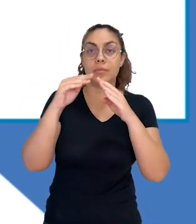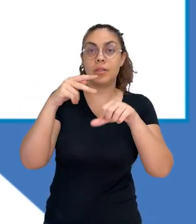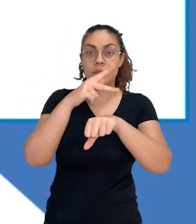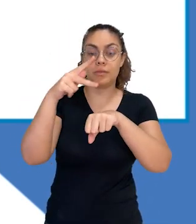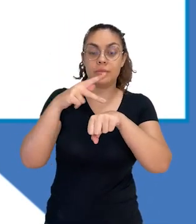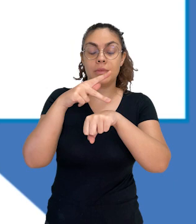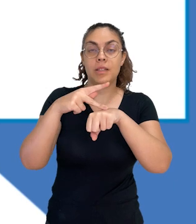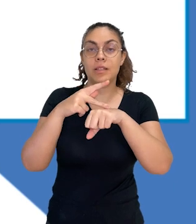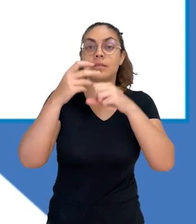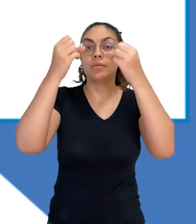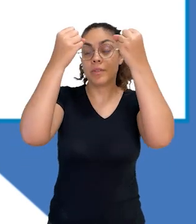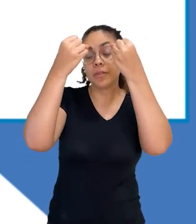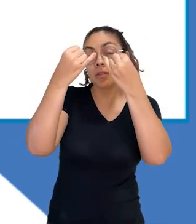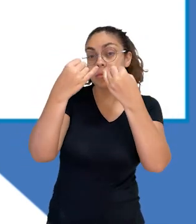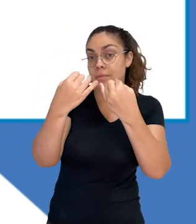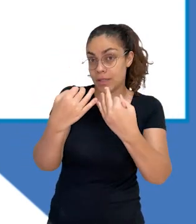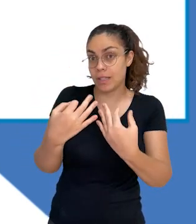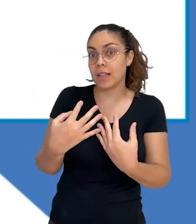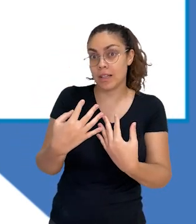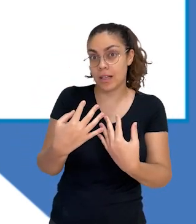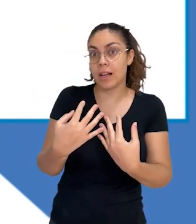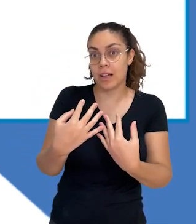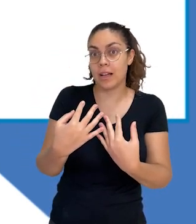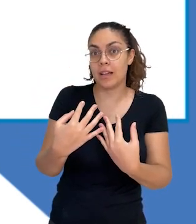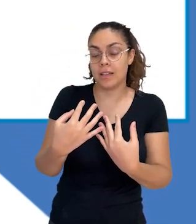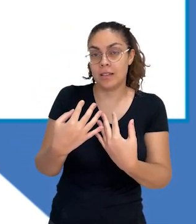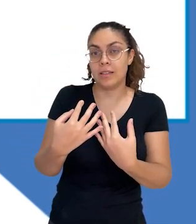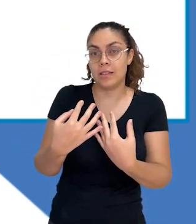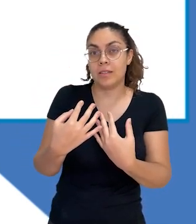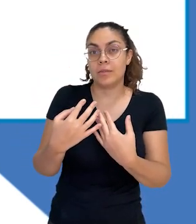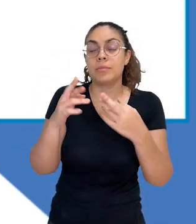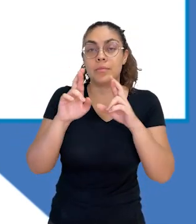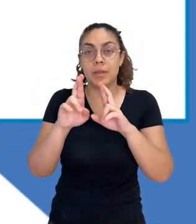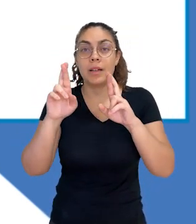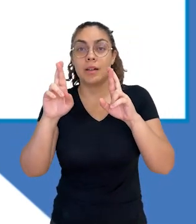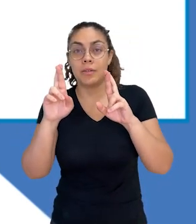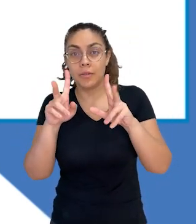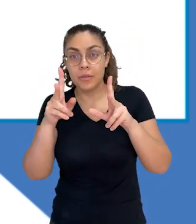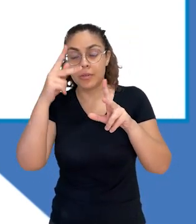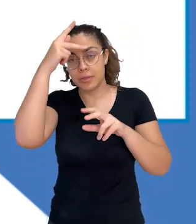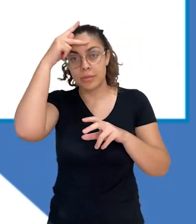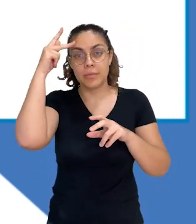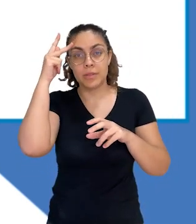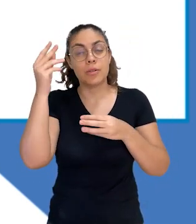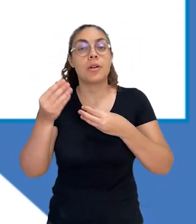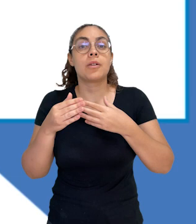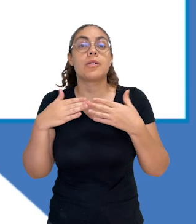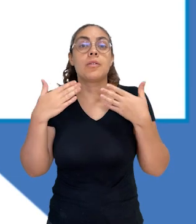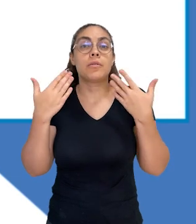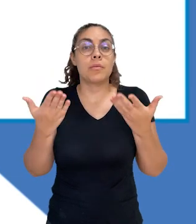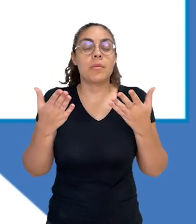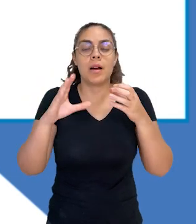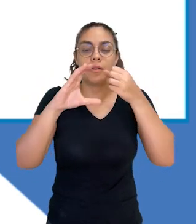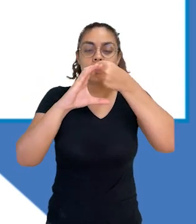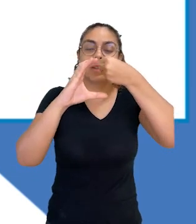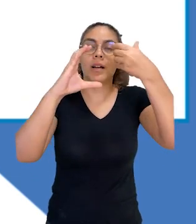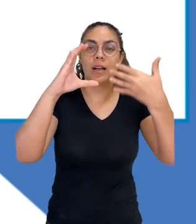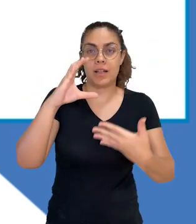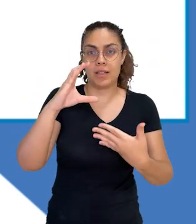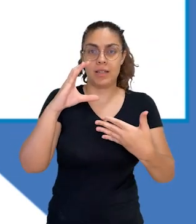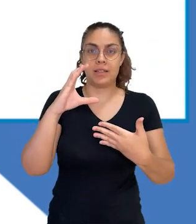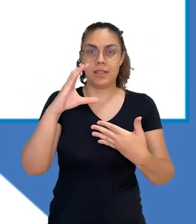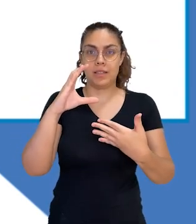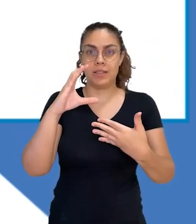explicar para esse invasor, para esse recém-chegado europeu, quais são as suas principais características.